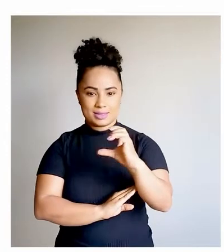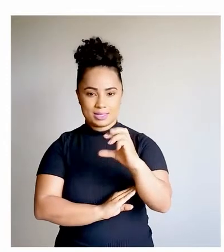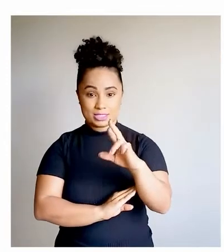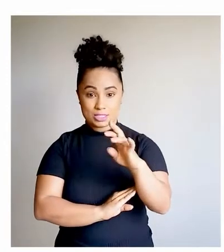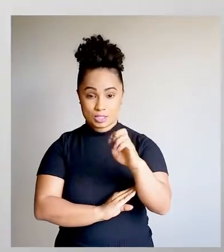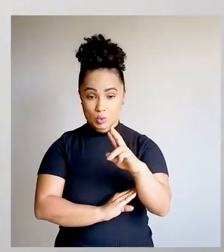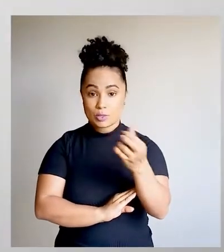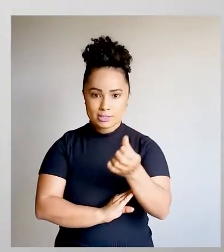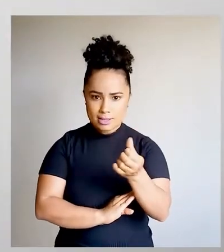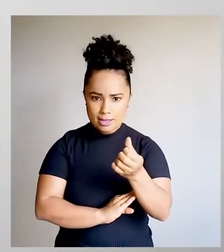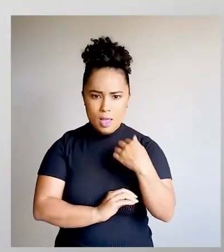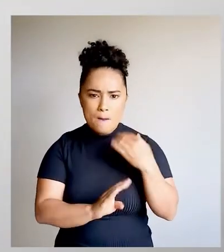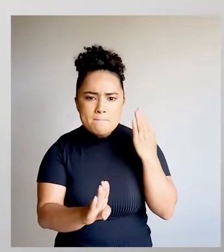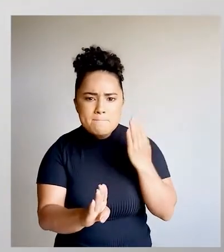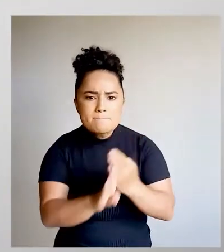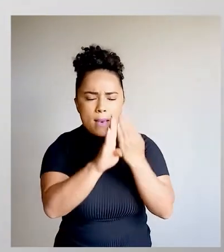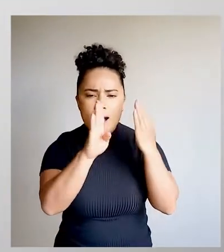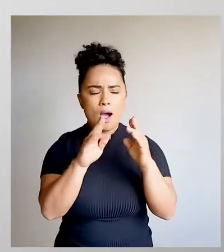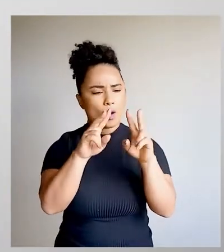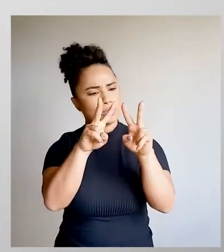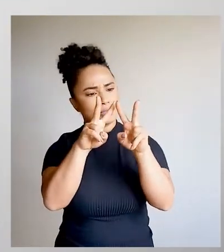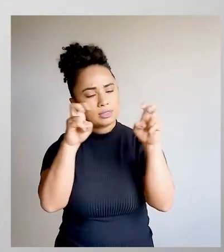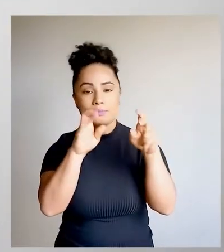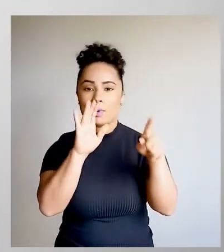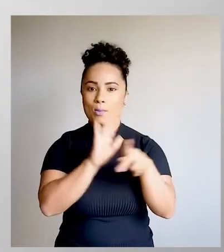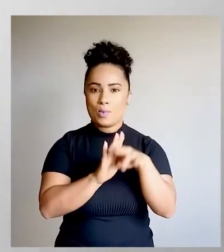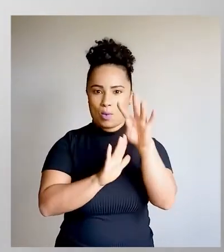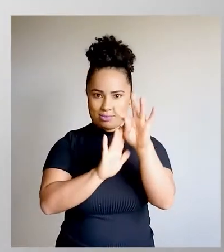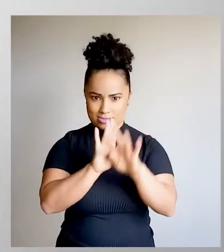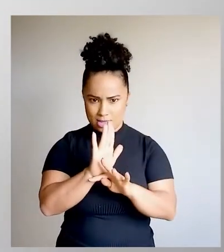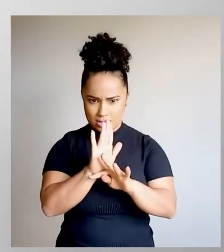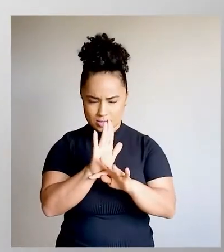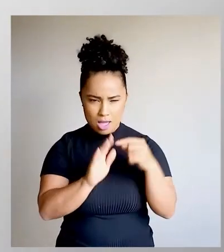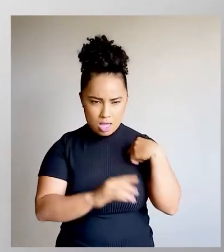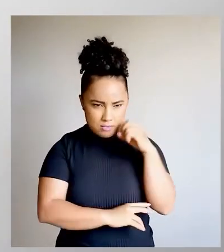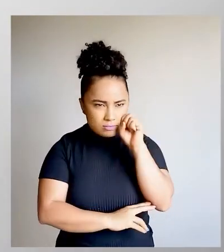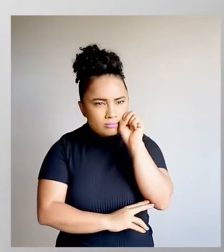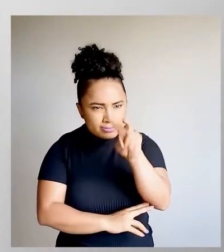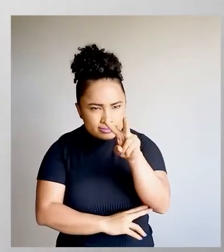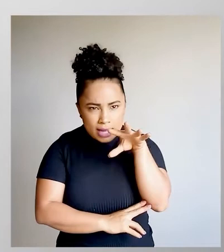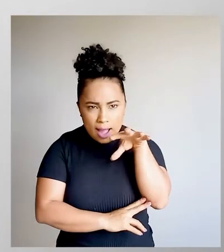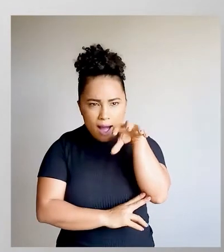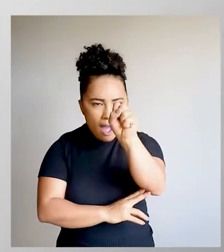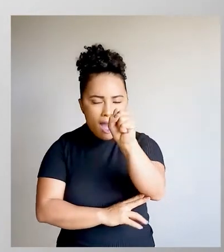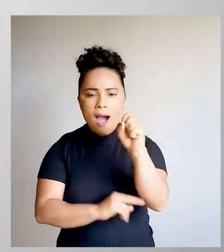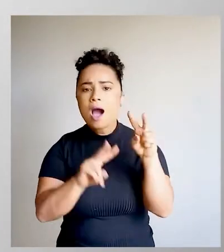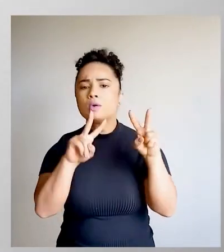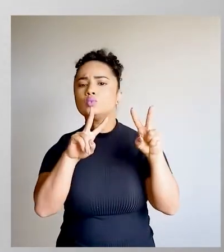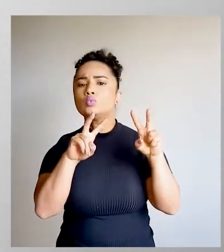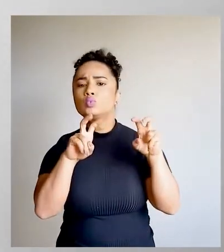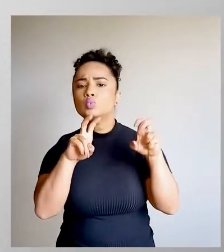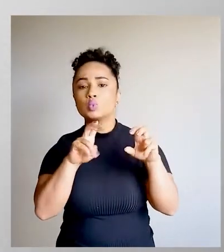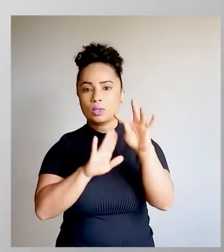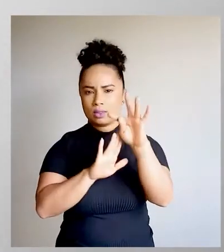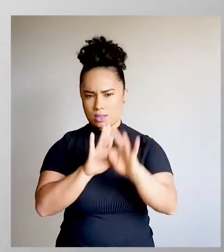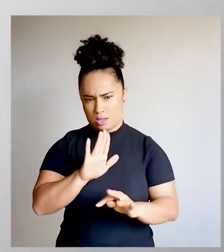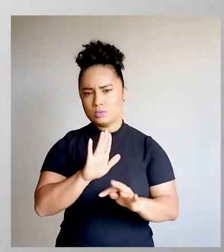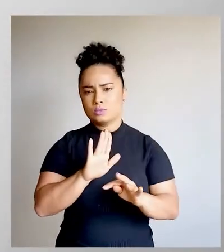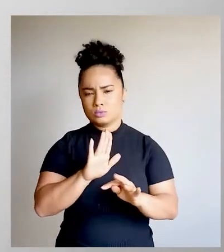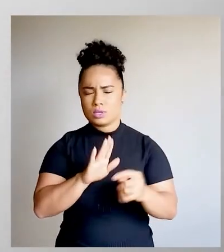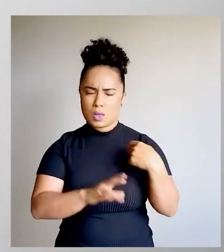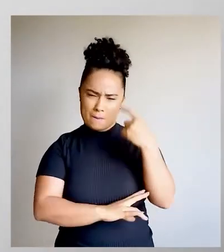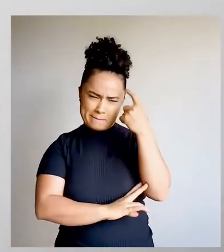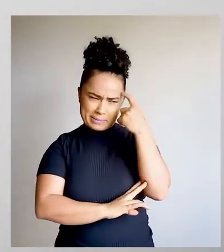identificar o tema de um texto. Eu vou reconhecer o assunto desse texto. Eu vou me